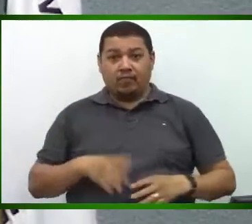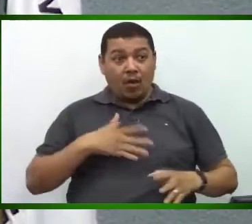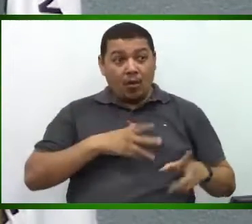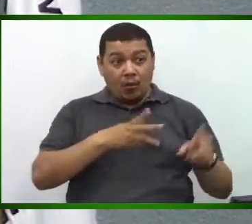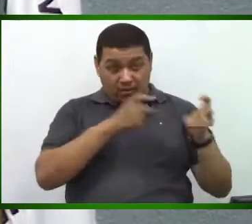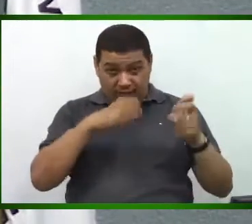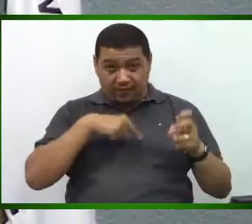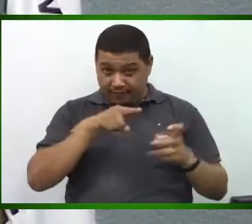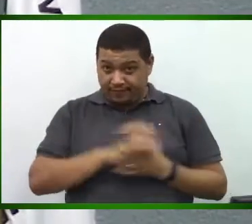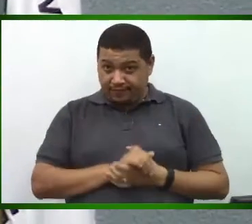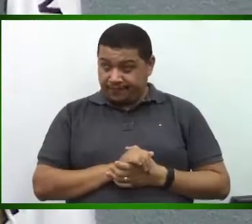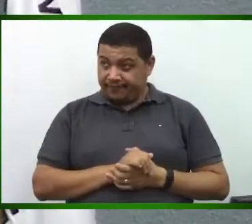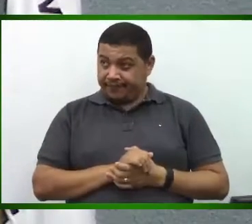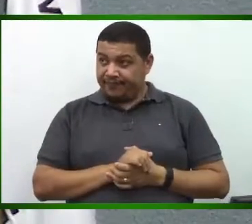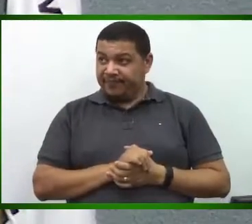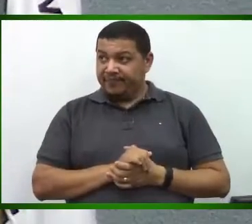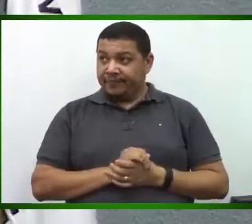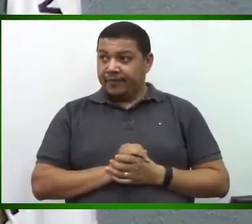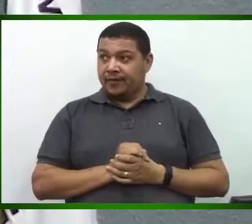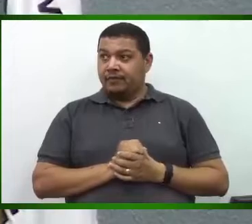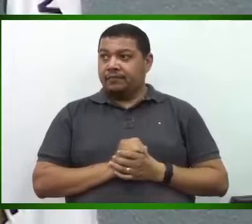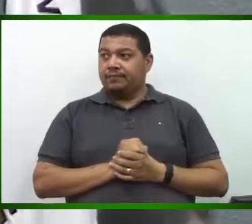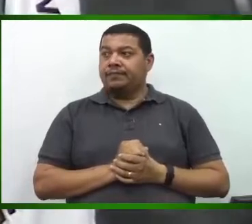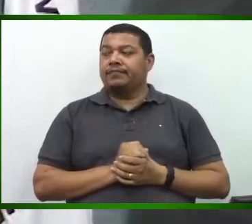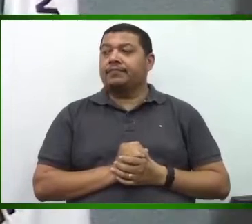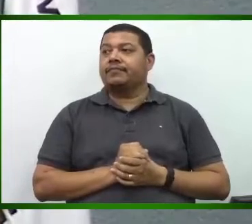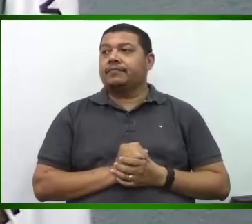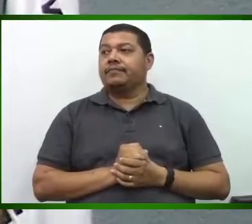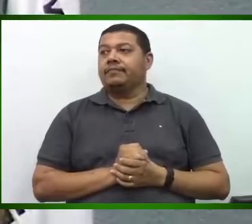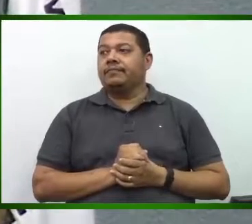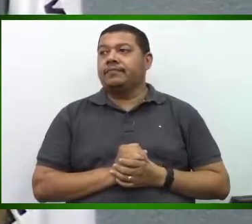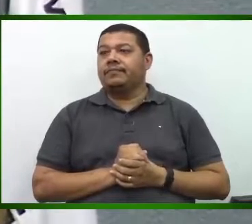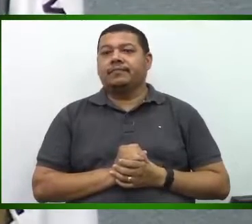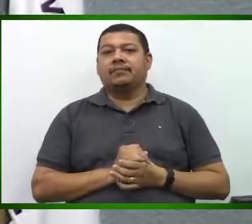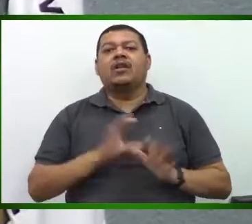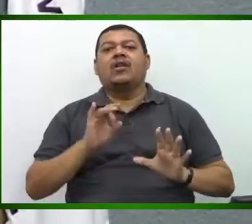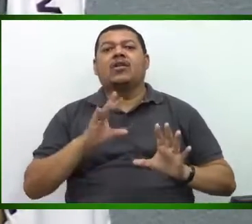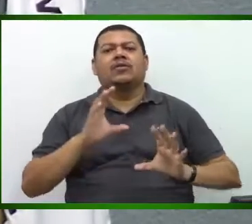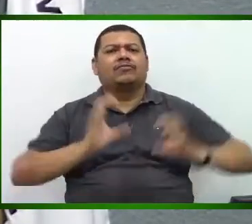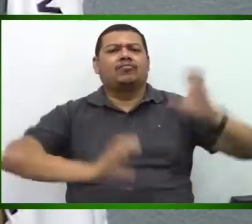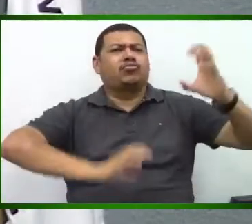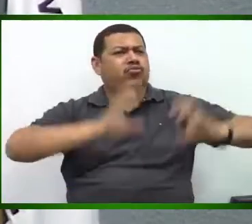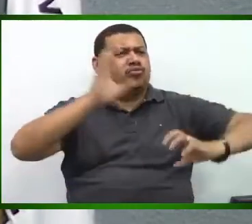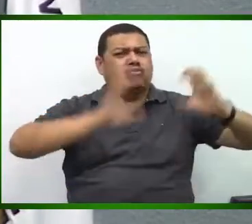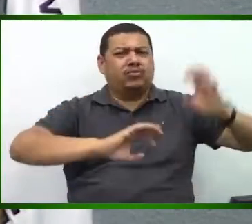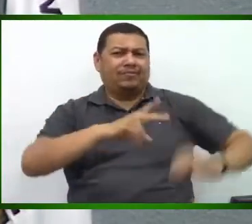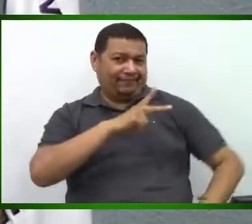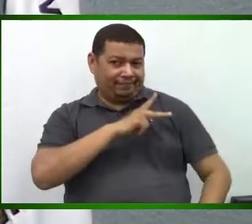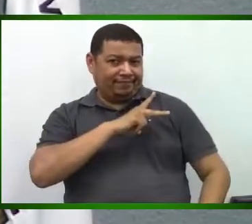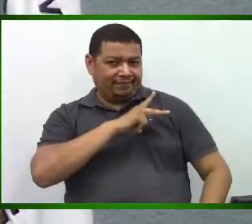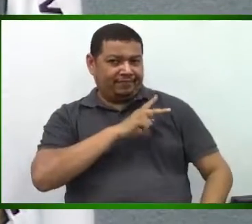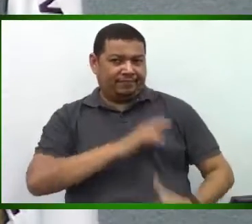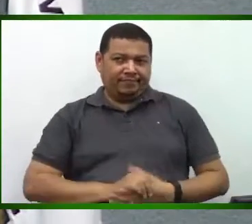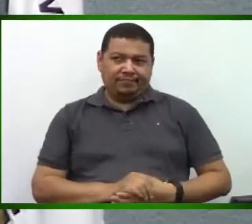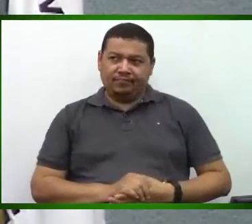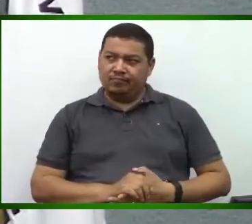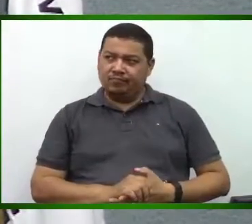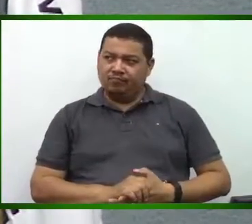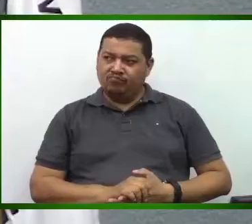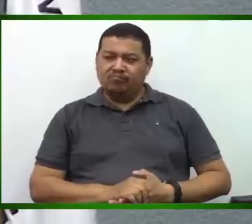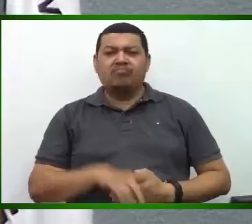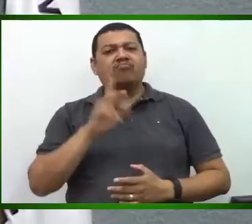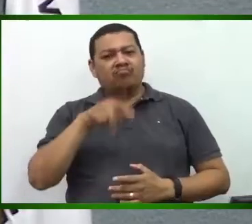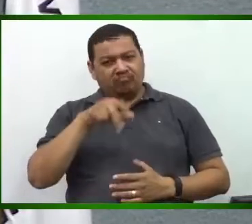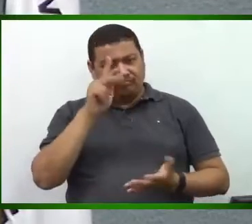é muita briga pessoal, essa